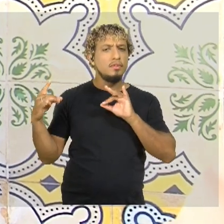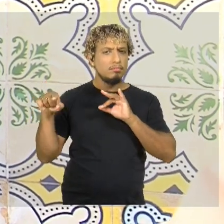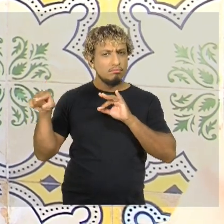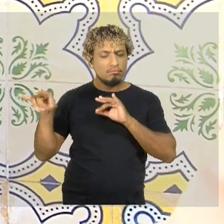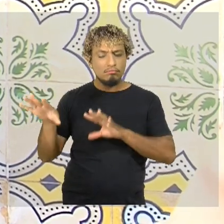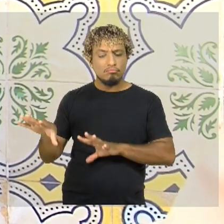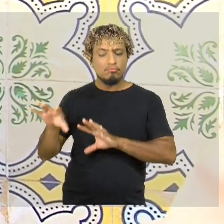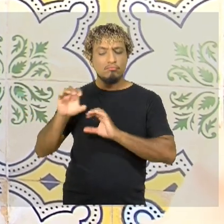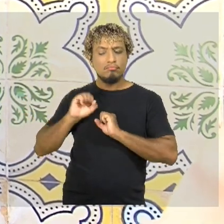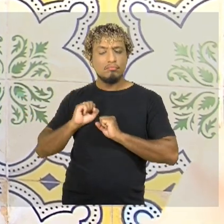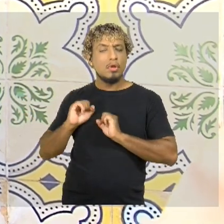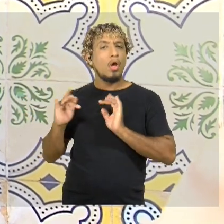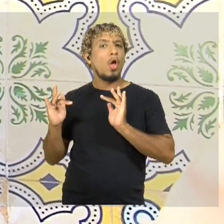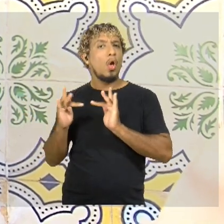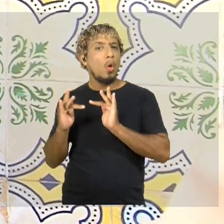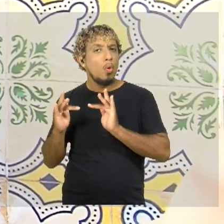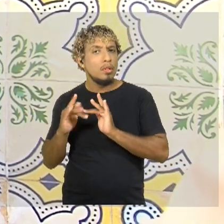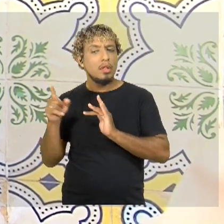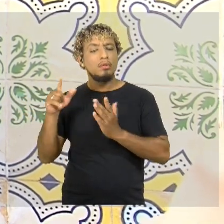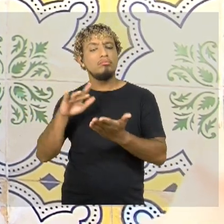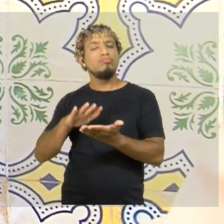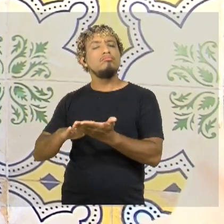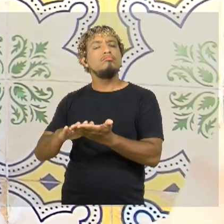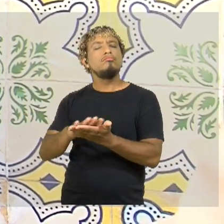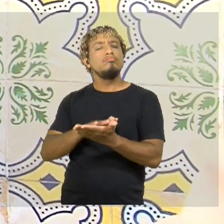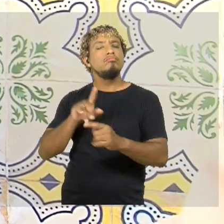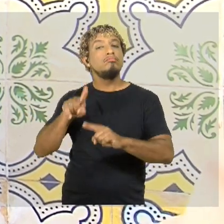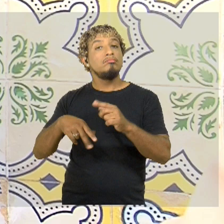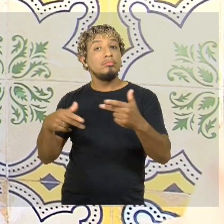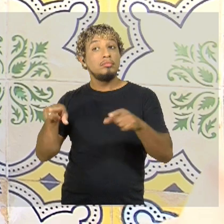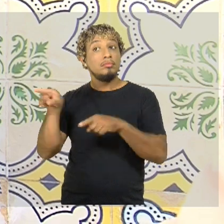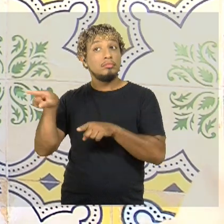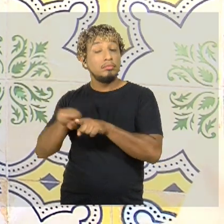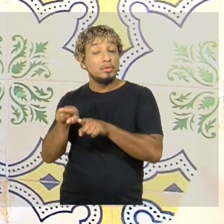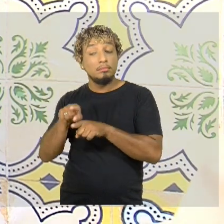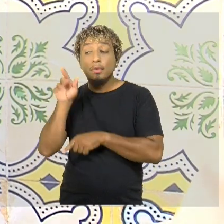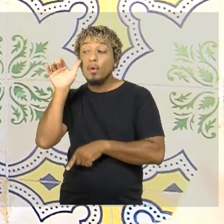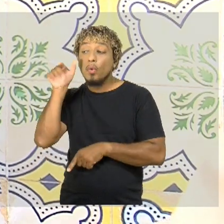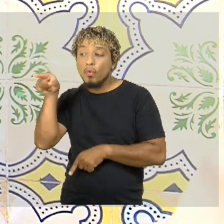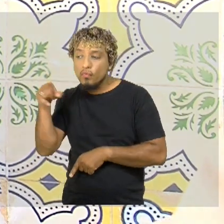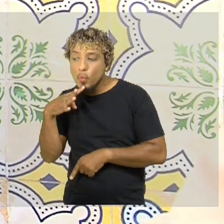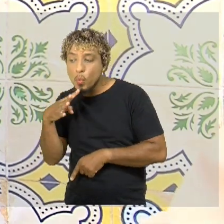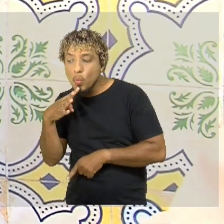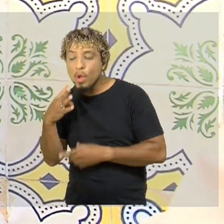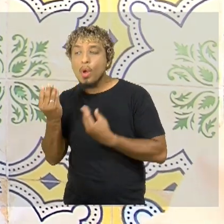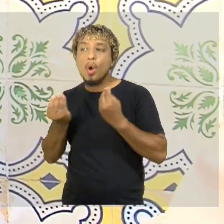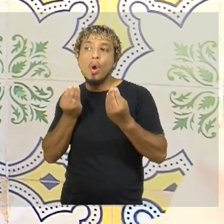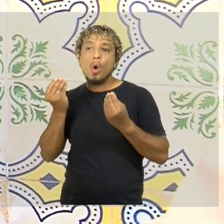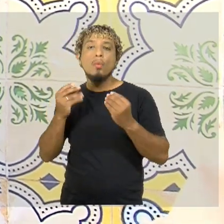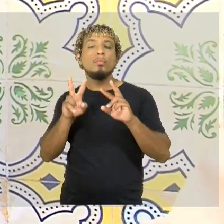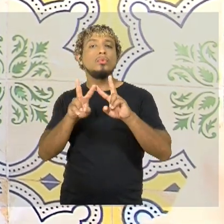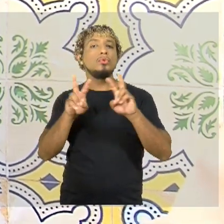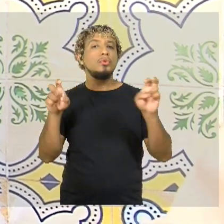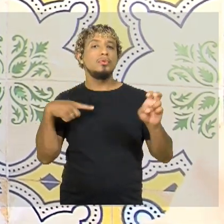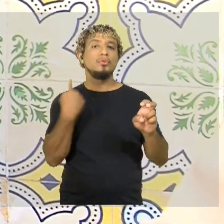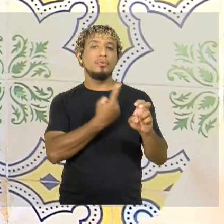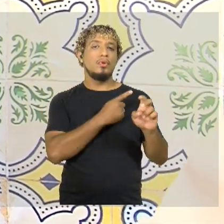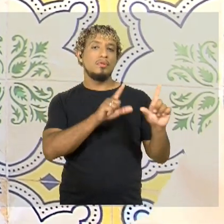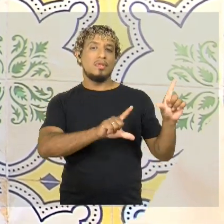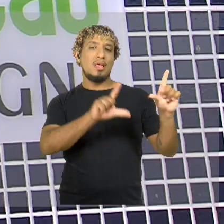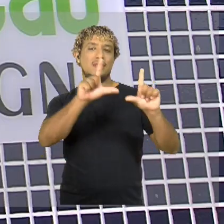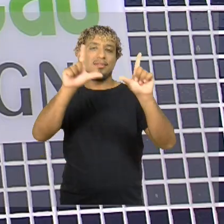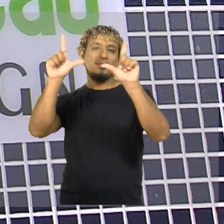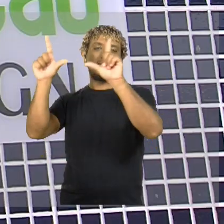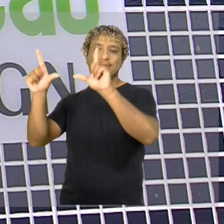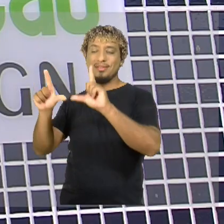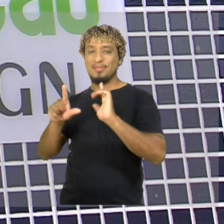através do contato que eles tiveram. E a curiosidade também sobre eles conhecerem essa questão dos nossos azulejos, do